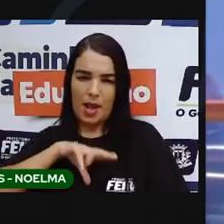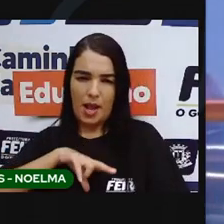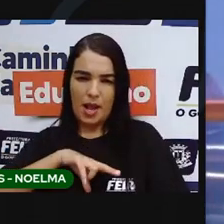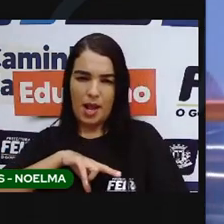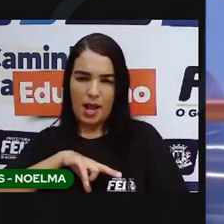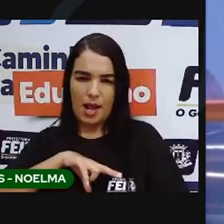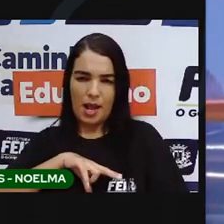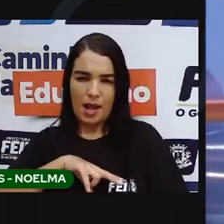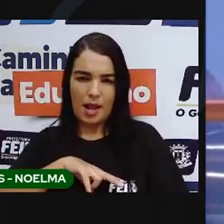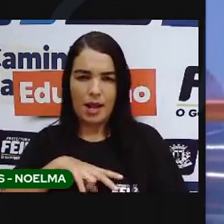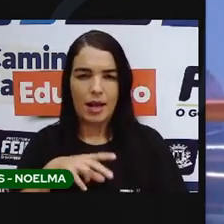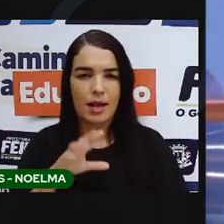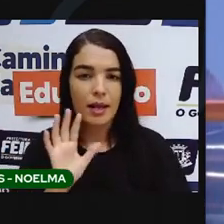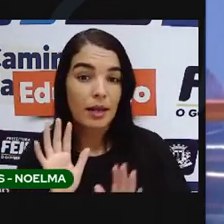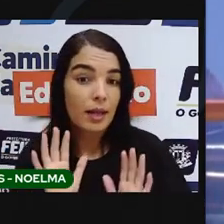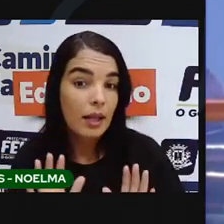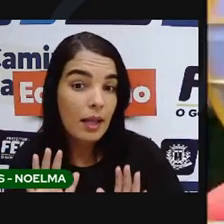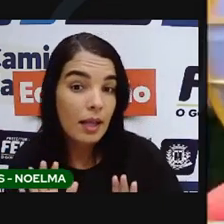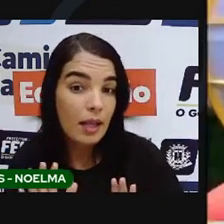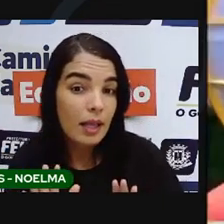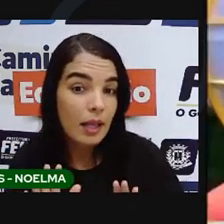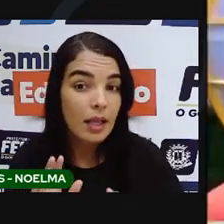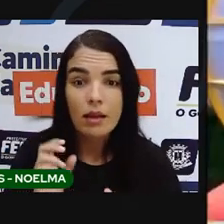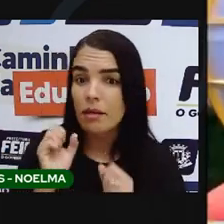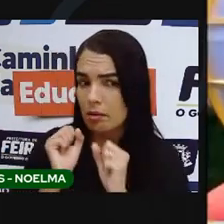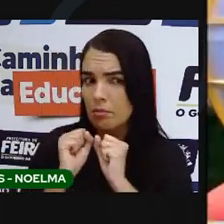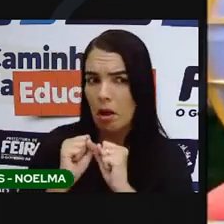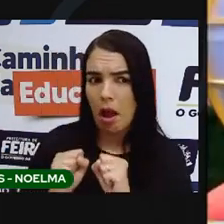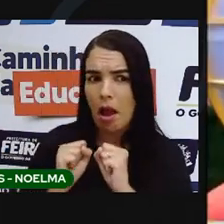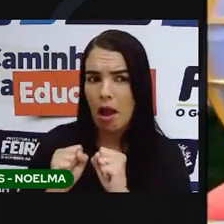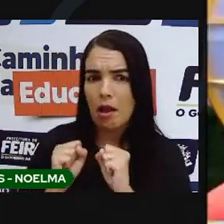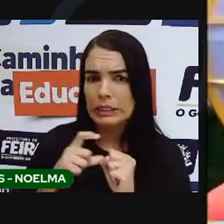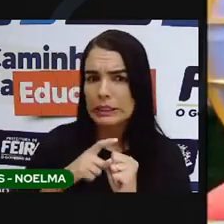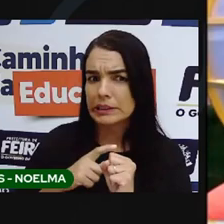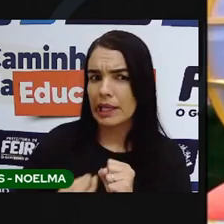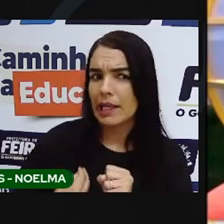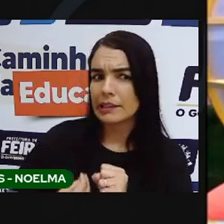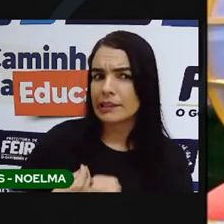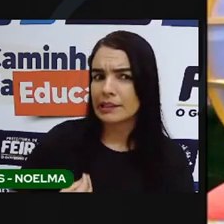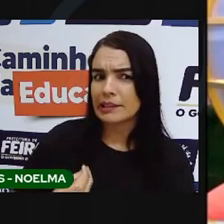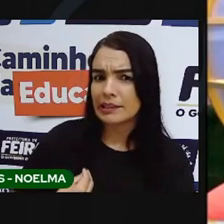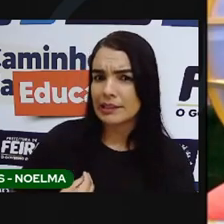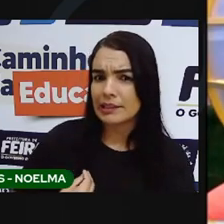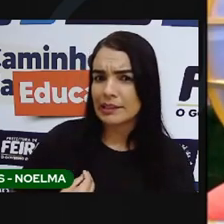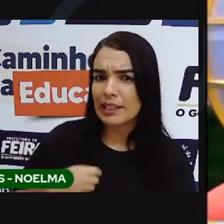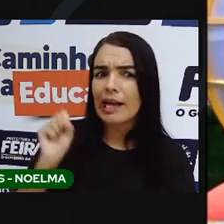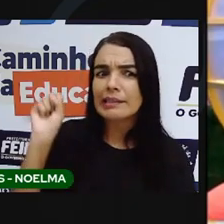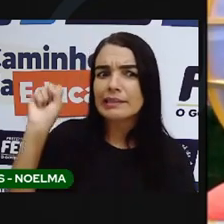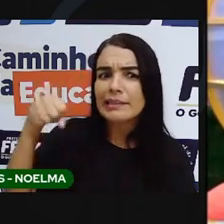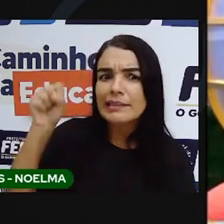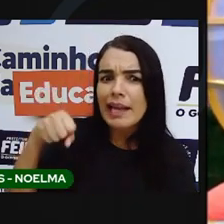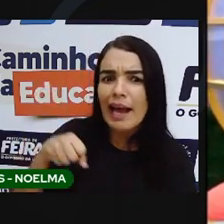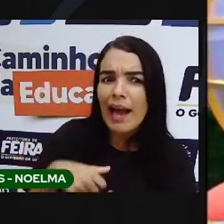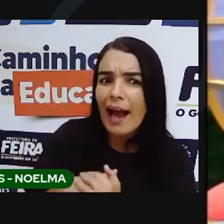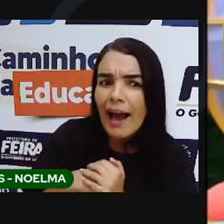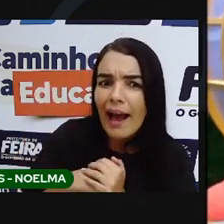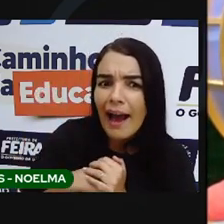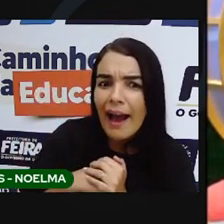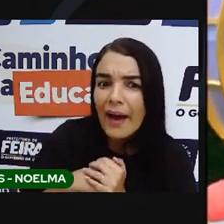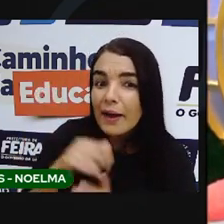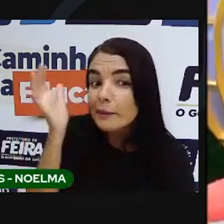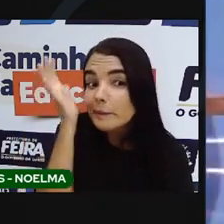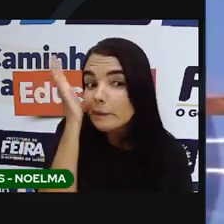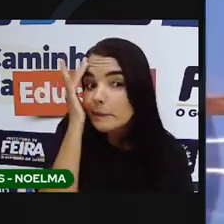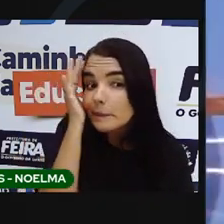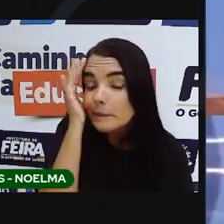mas... É que naquela época ainda não existia fotografia, Não. Ai, mas você sabe, Eu sei porque... Porque